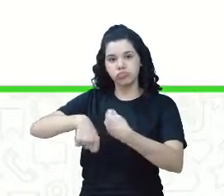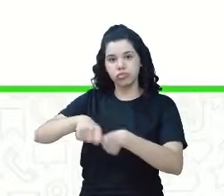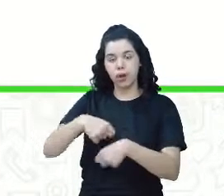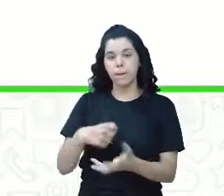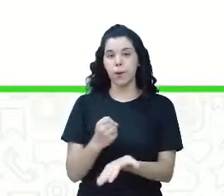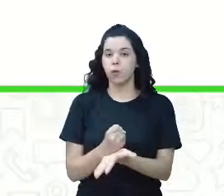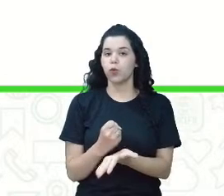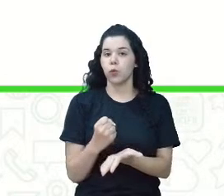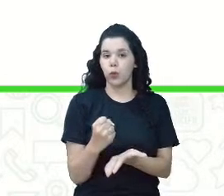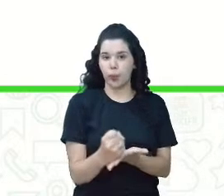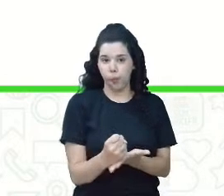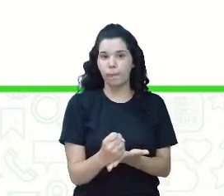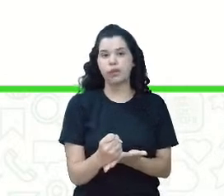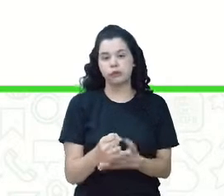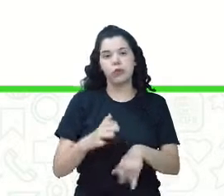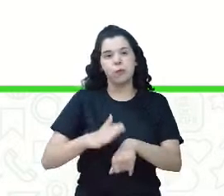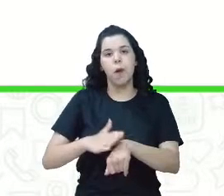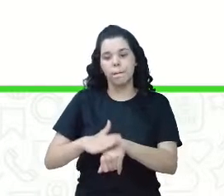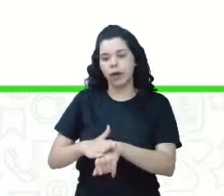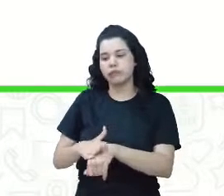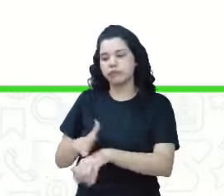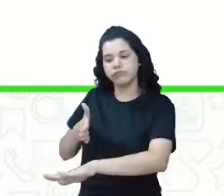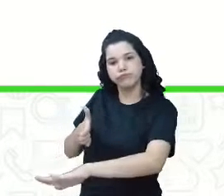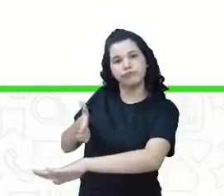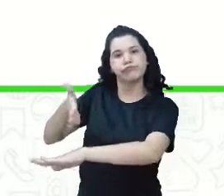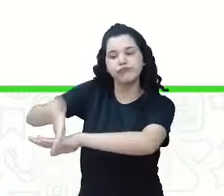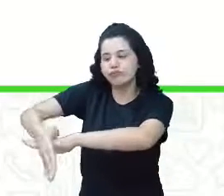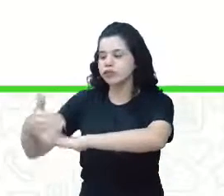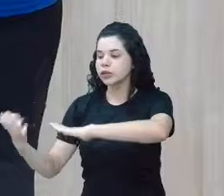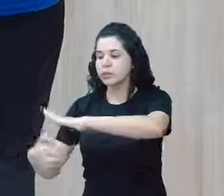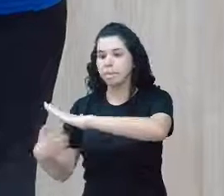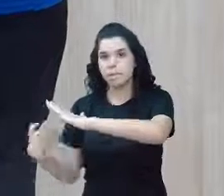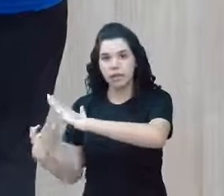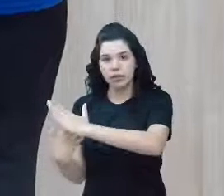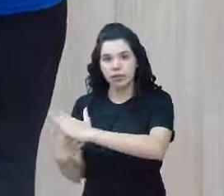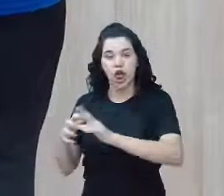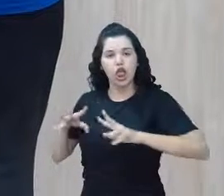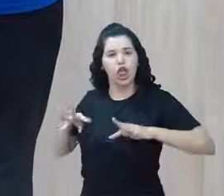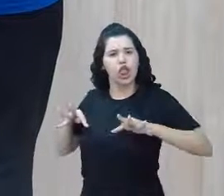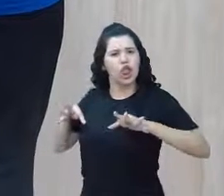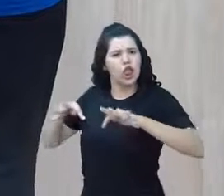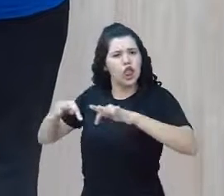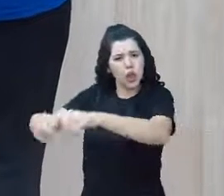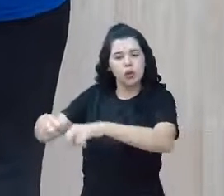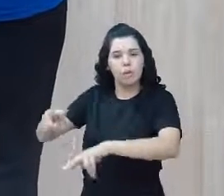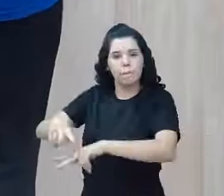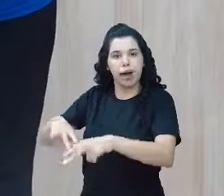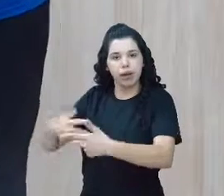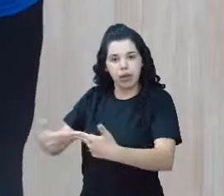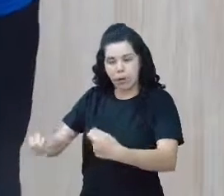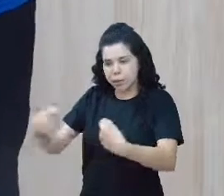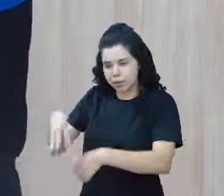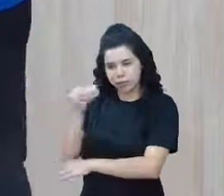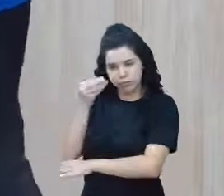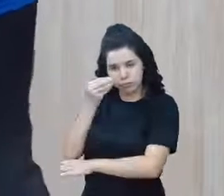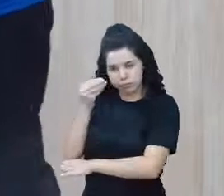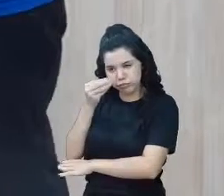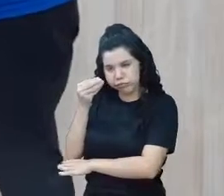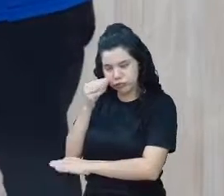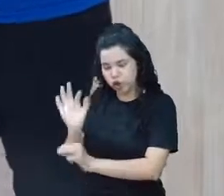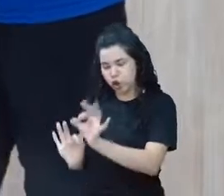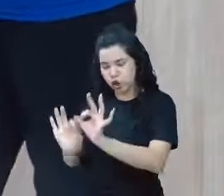documentação. Quando você vai trabalhar numa empresa, todo tipo de material que você deve observar e